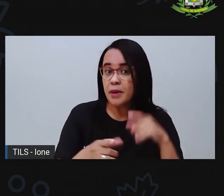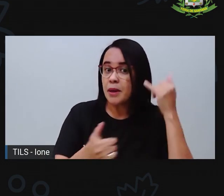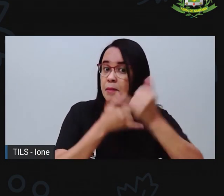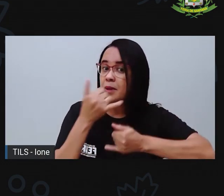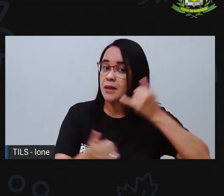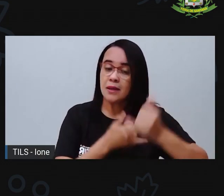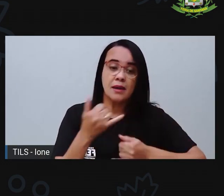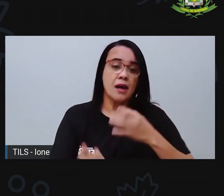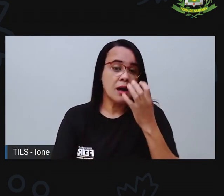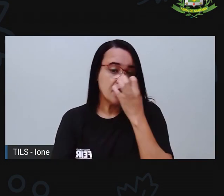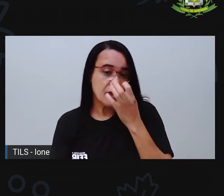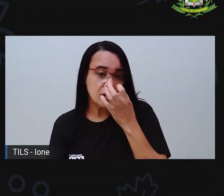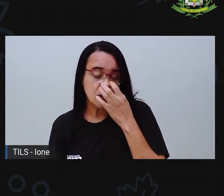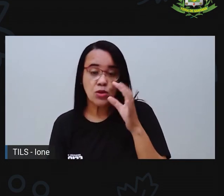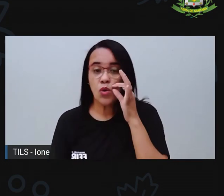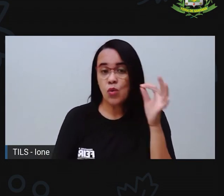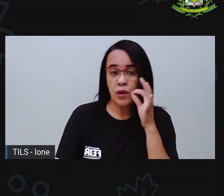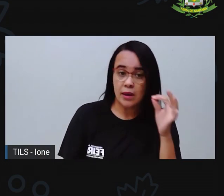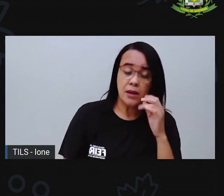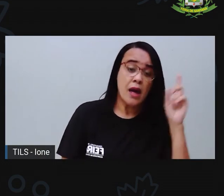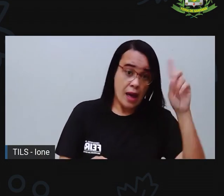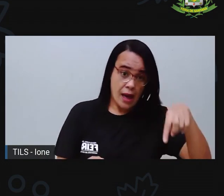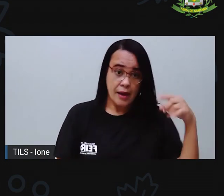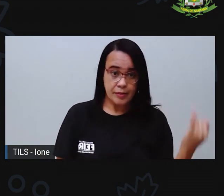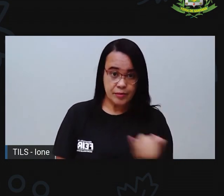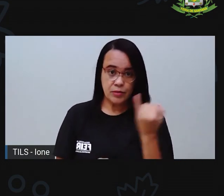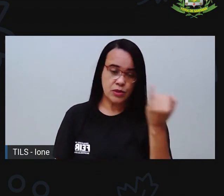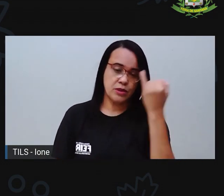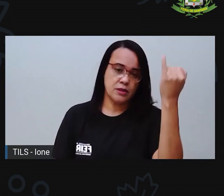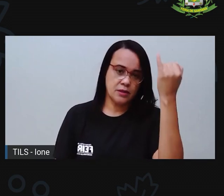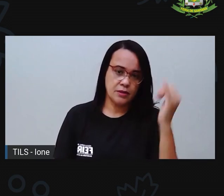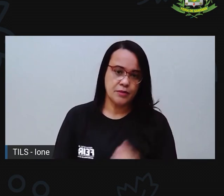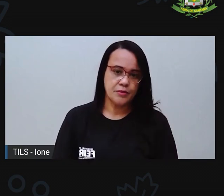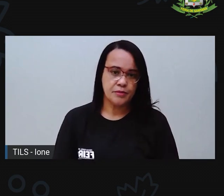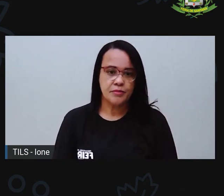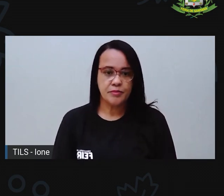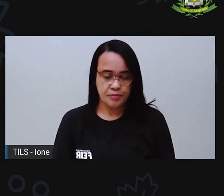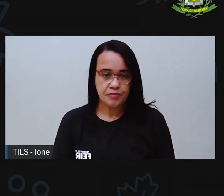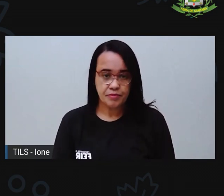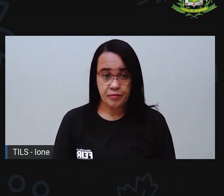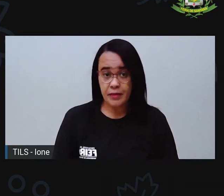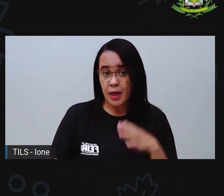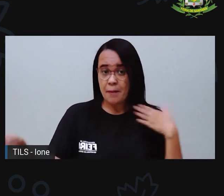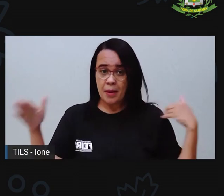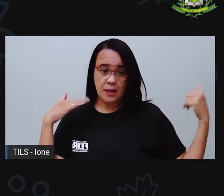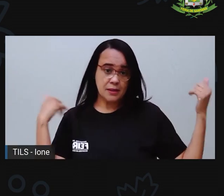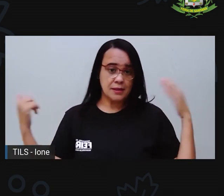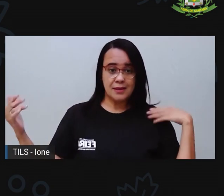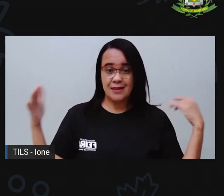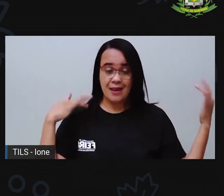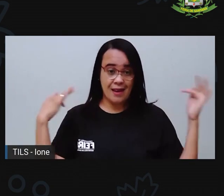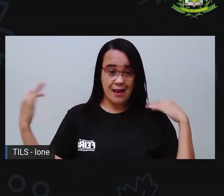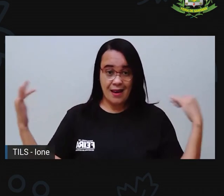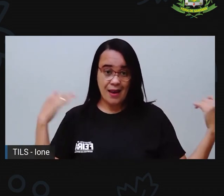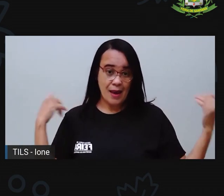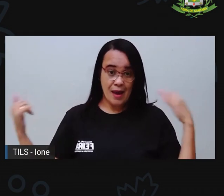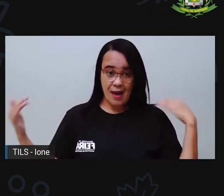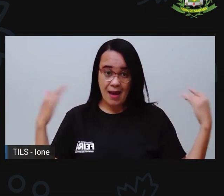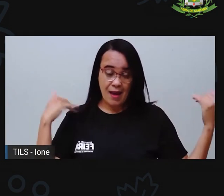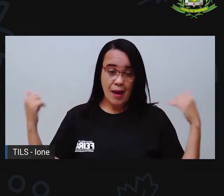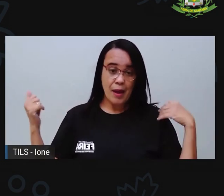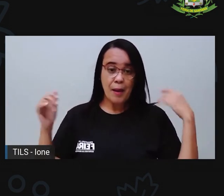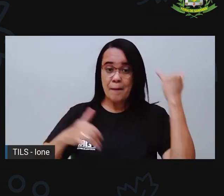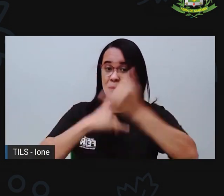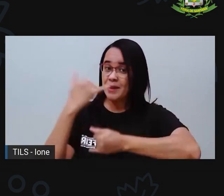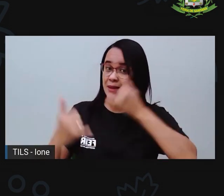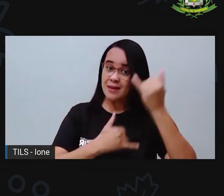gato. Então, é importante, né, de você passear, de você brincar, né? Se você tiver sem